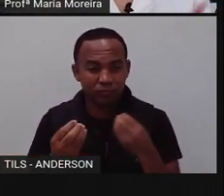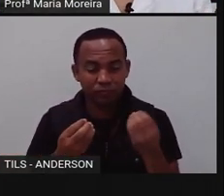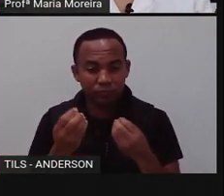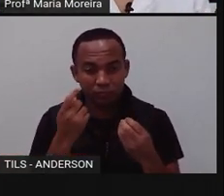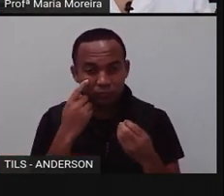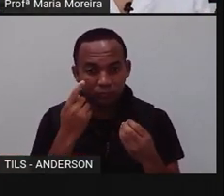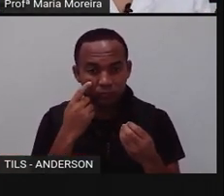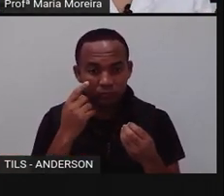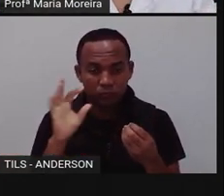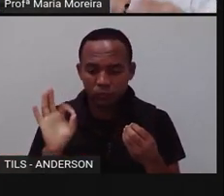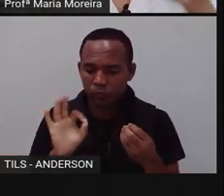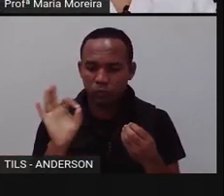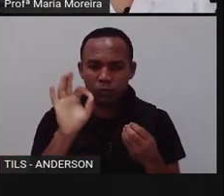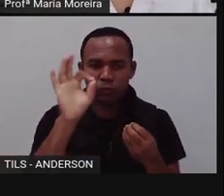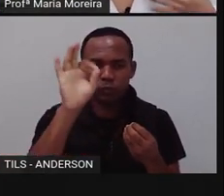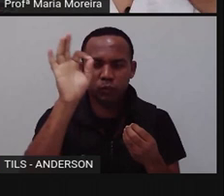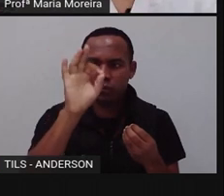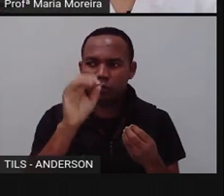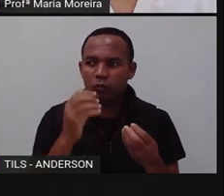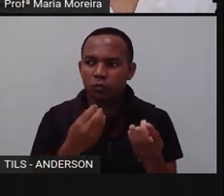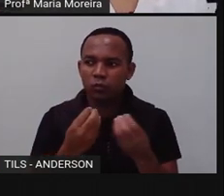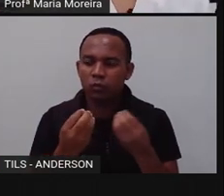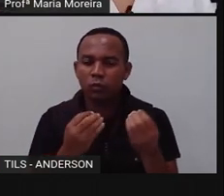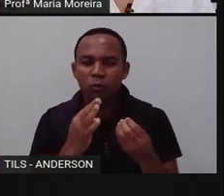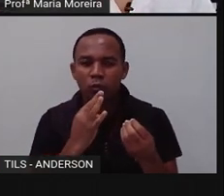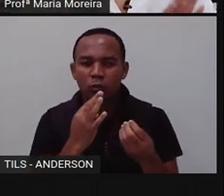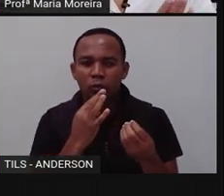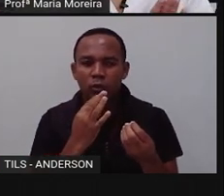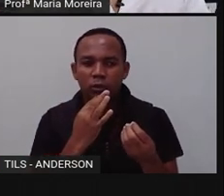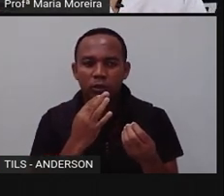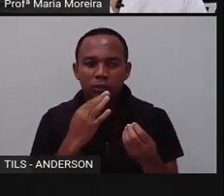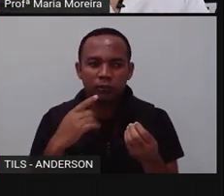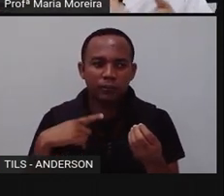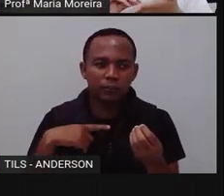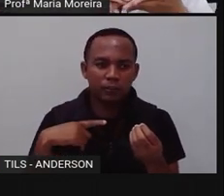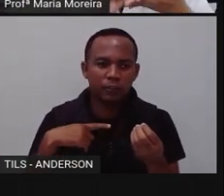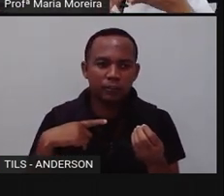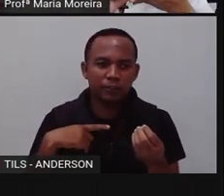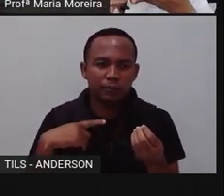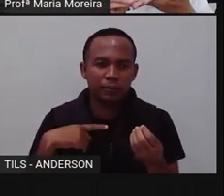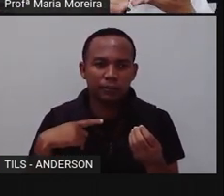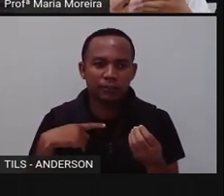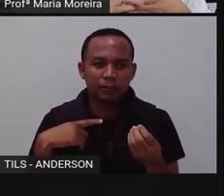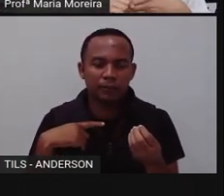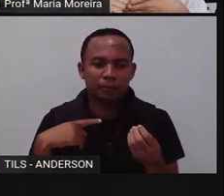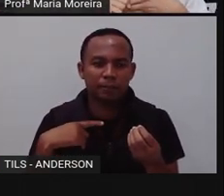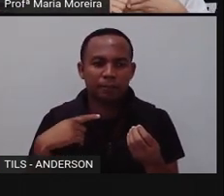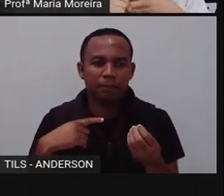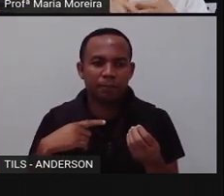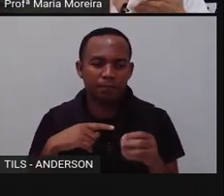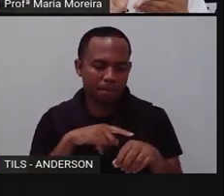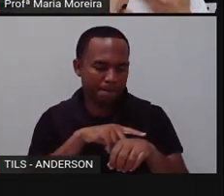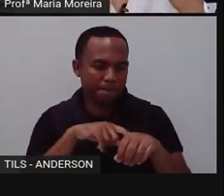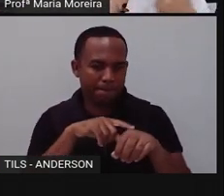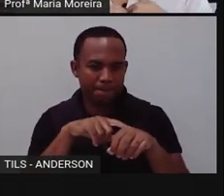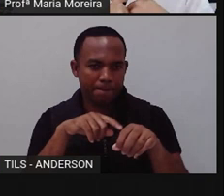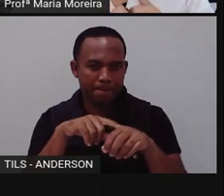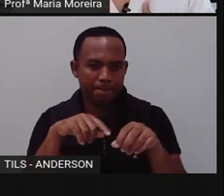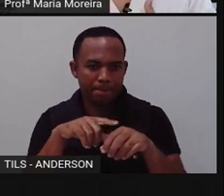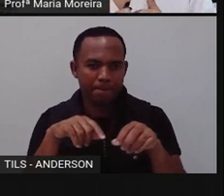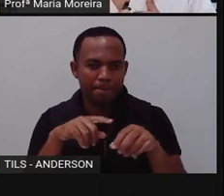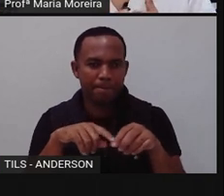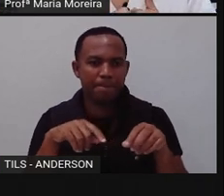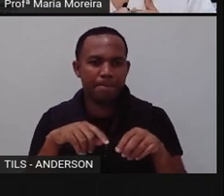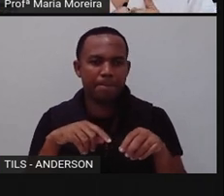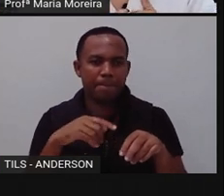uma muriçoca, né? Que a gente conhece pernilongo, muriçoca. Que ele tem o quê? As perninhas dele são pintadinhas, assim, entre branca e